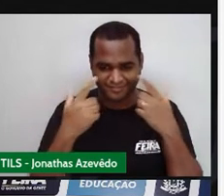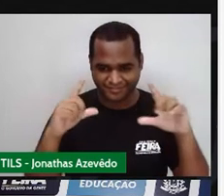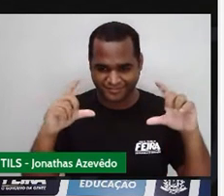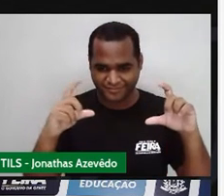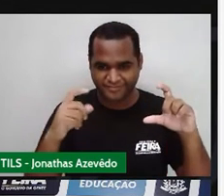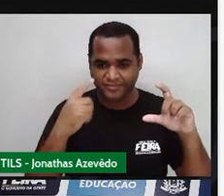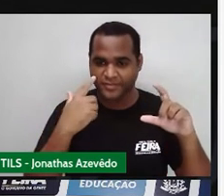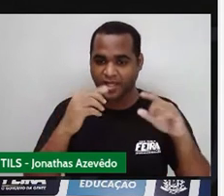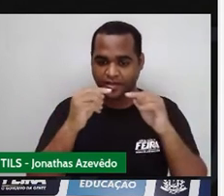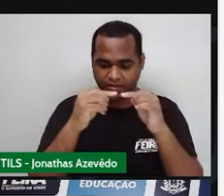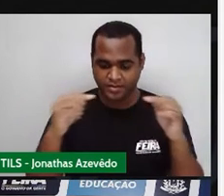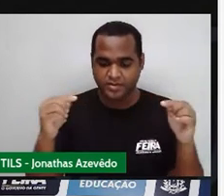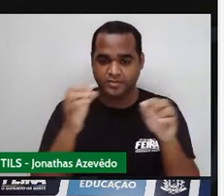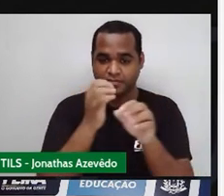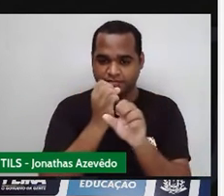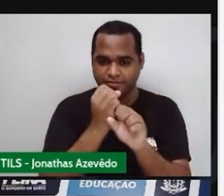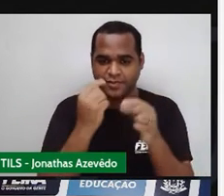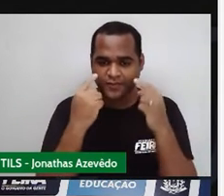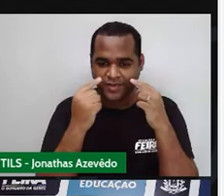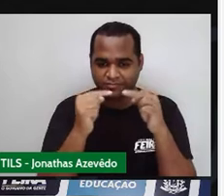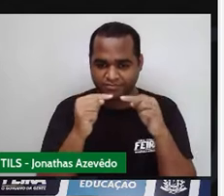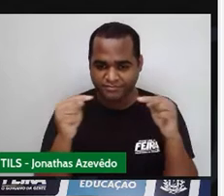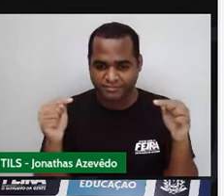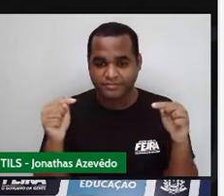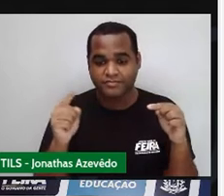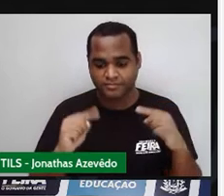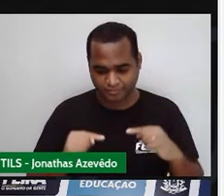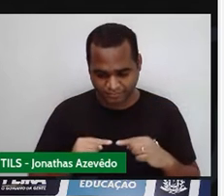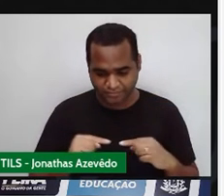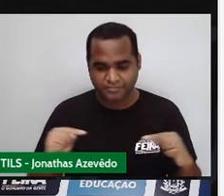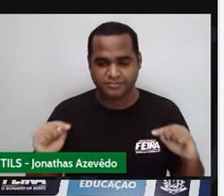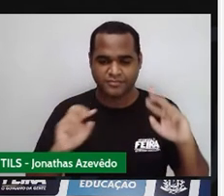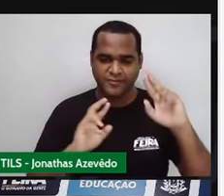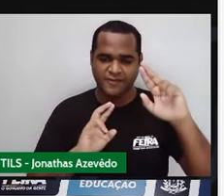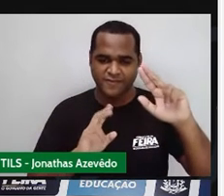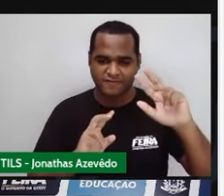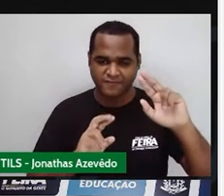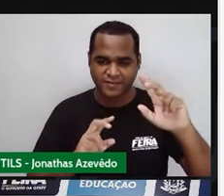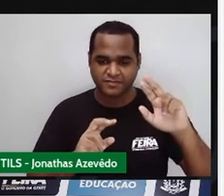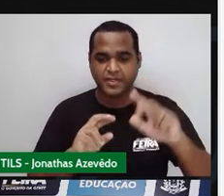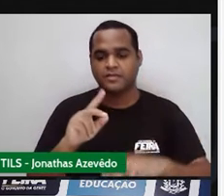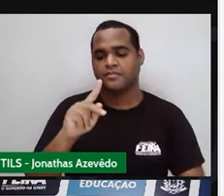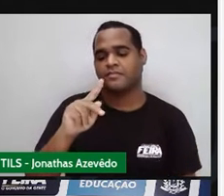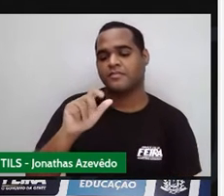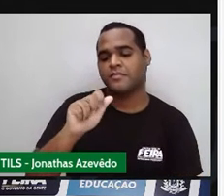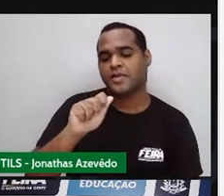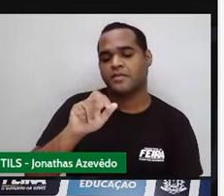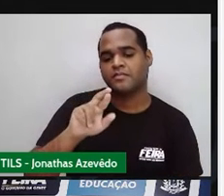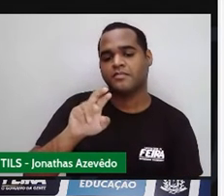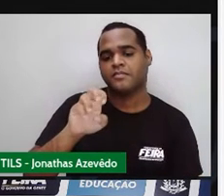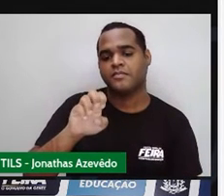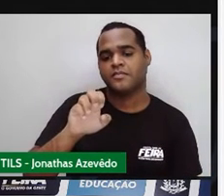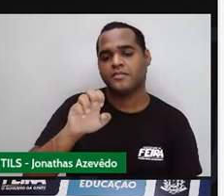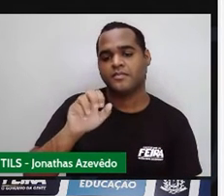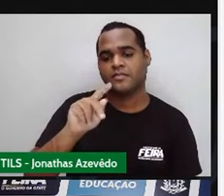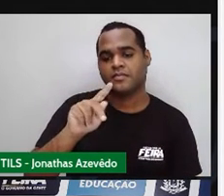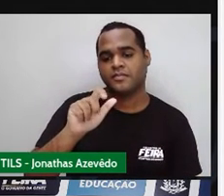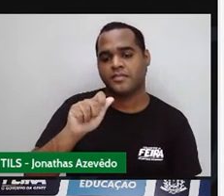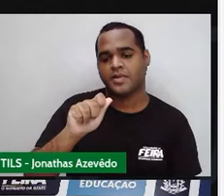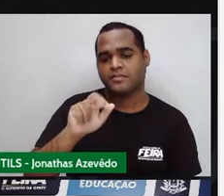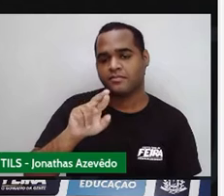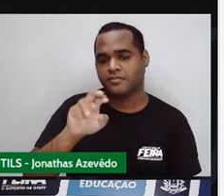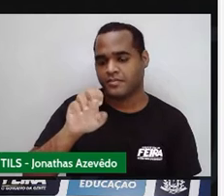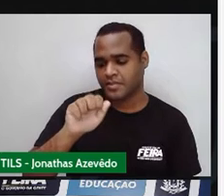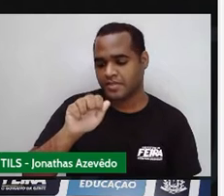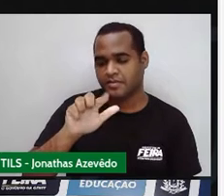cima e o de baixo são opostos, eles não se tocam, são paralelos, né? E só tem esse par